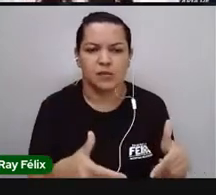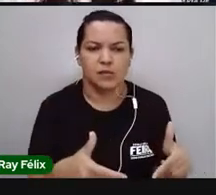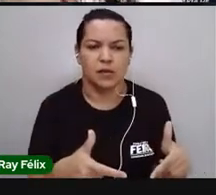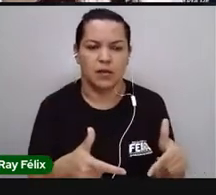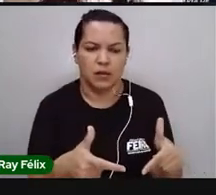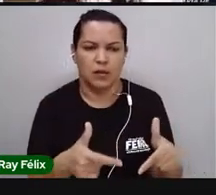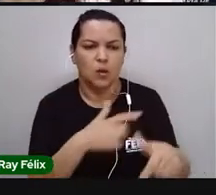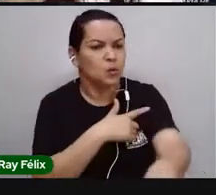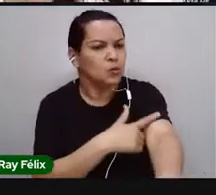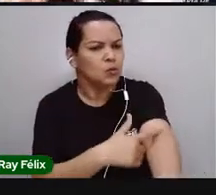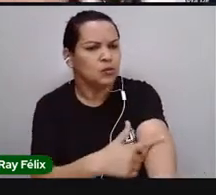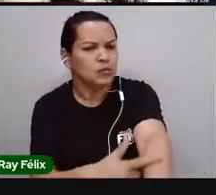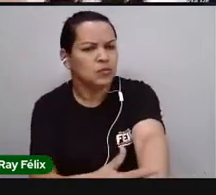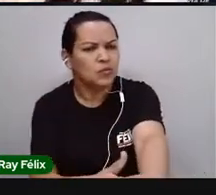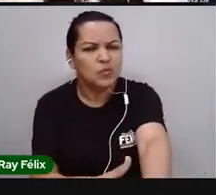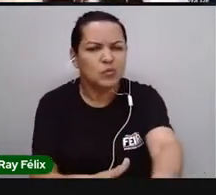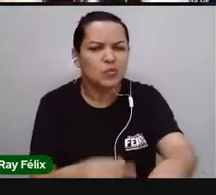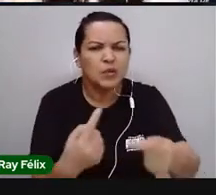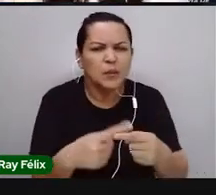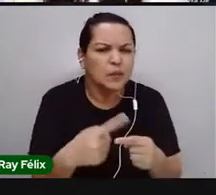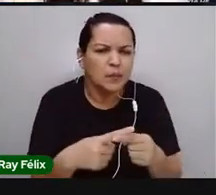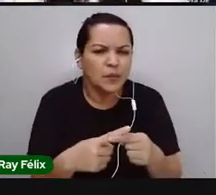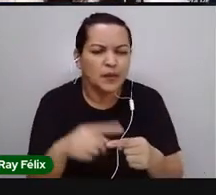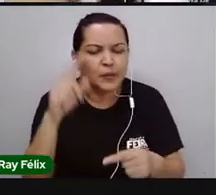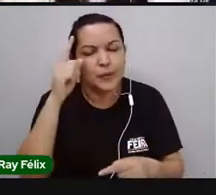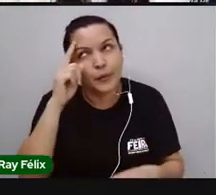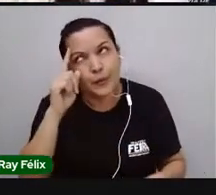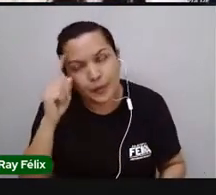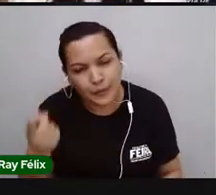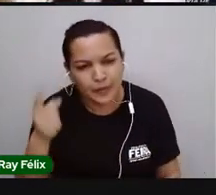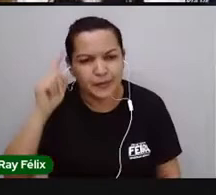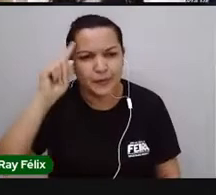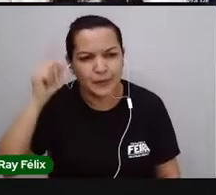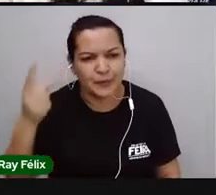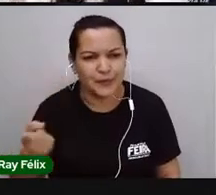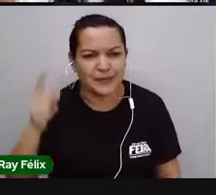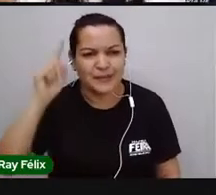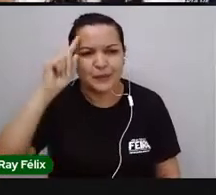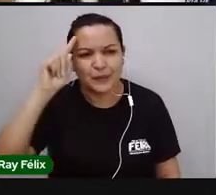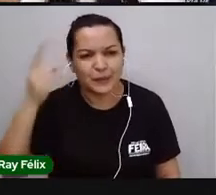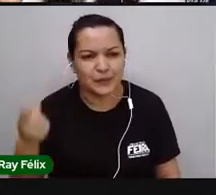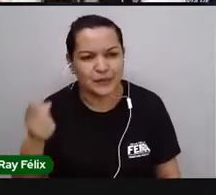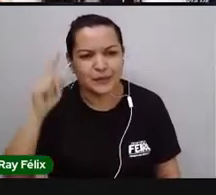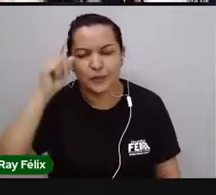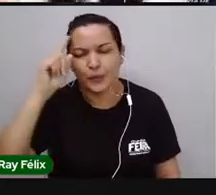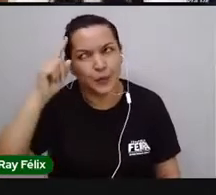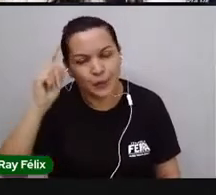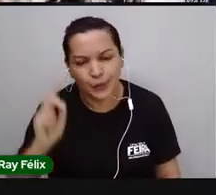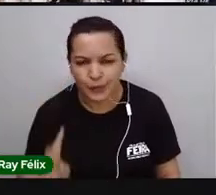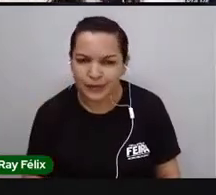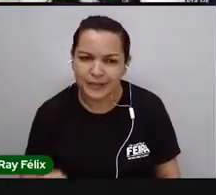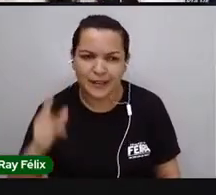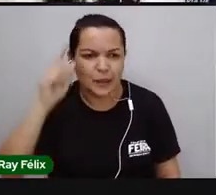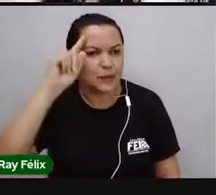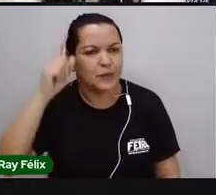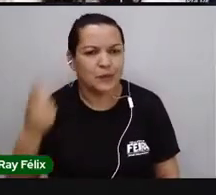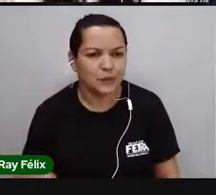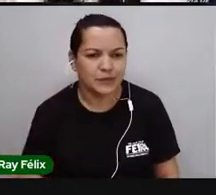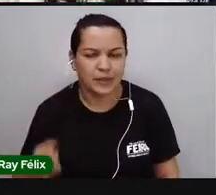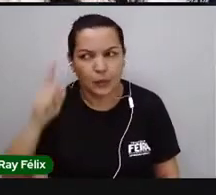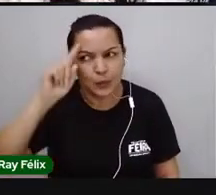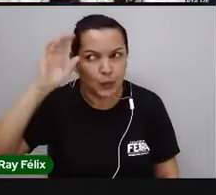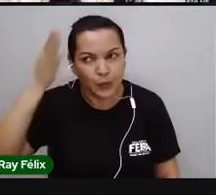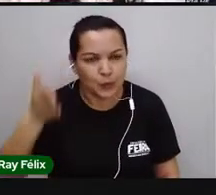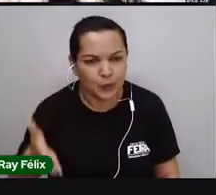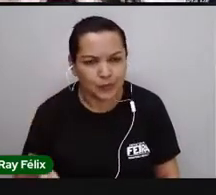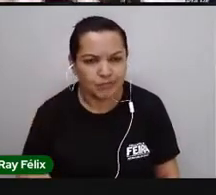hábitos. Porque é um hábito pró. Porque todo dia a gente faz, né? Todo dia a gente toma banho. Todo dia a gente escova os dentes. A gente pintia o cabelo.